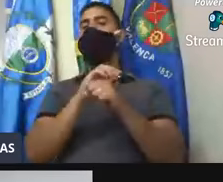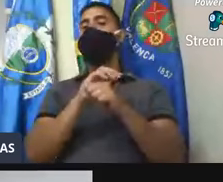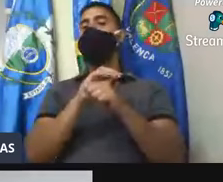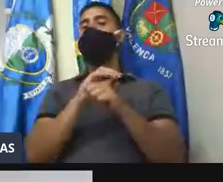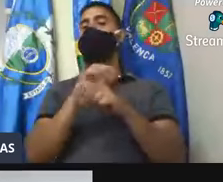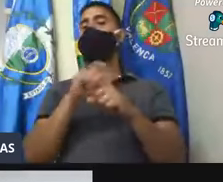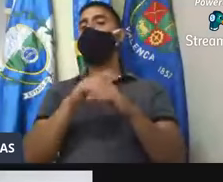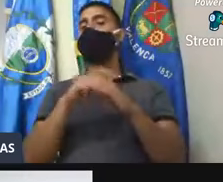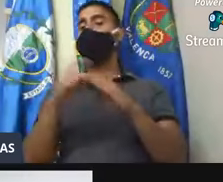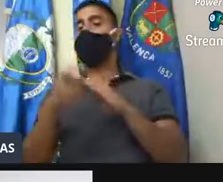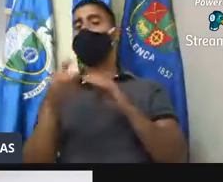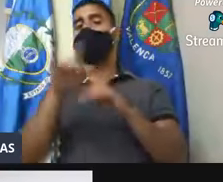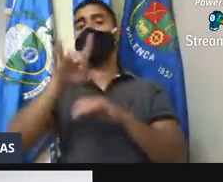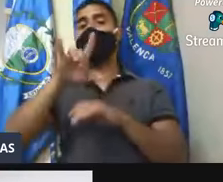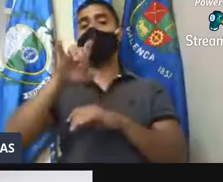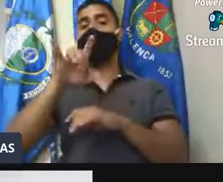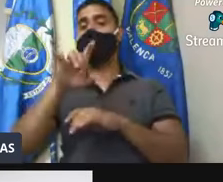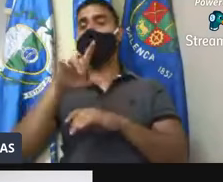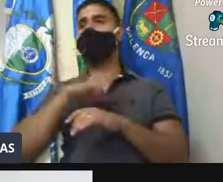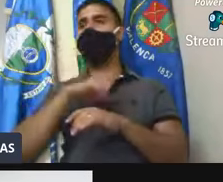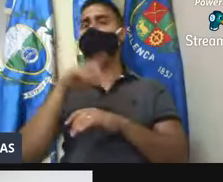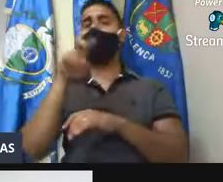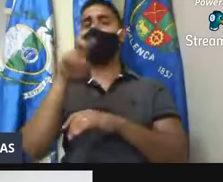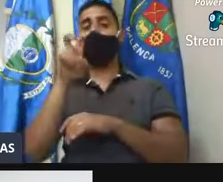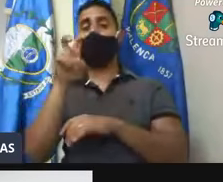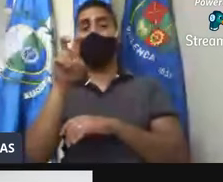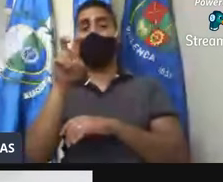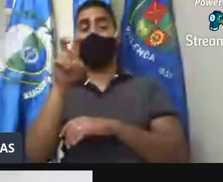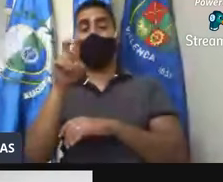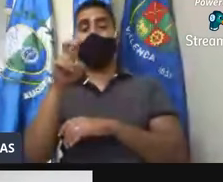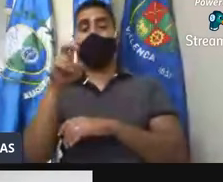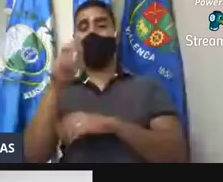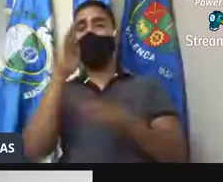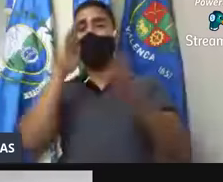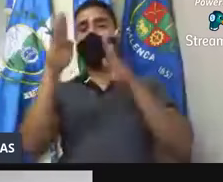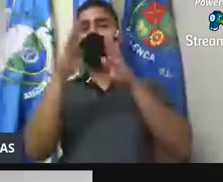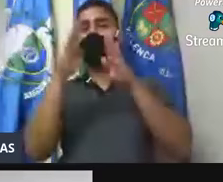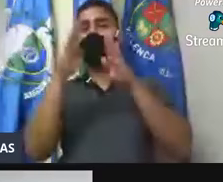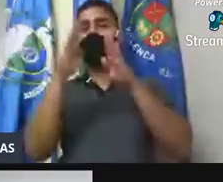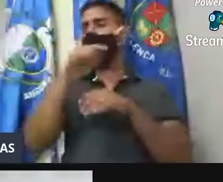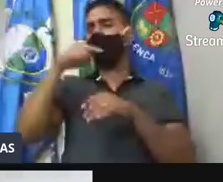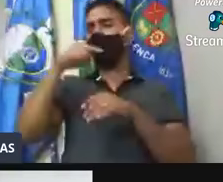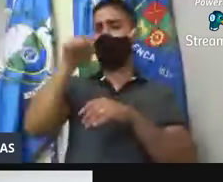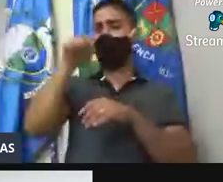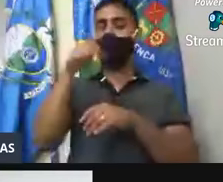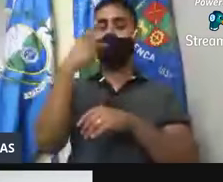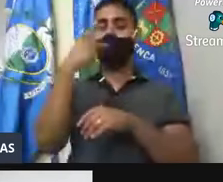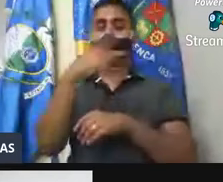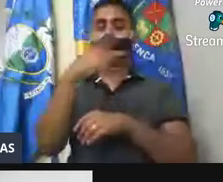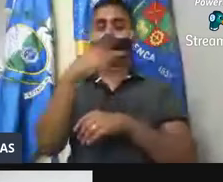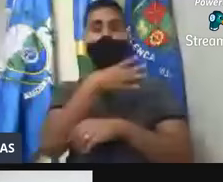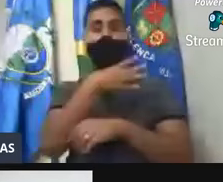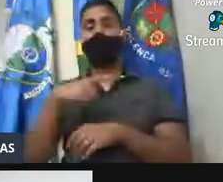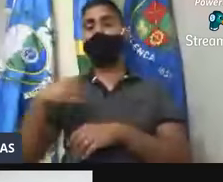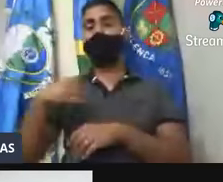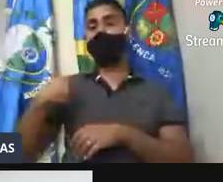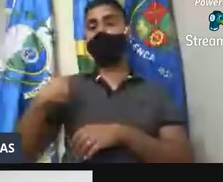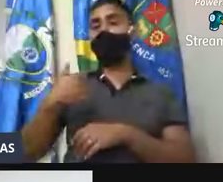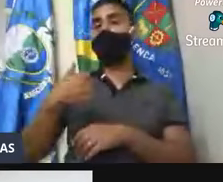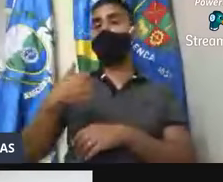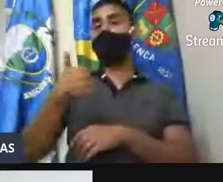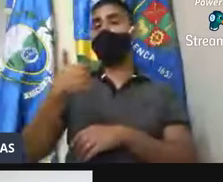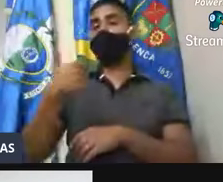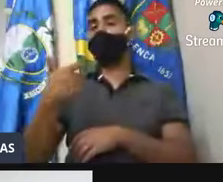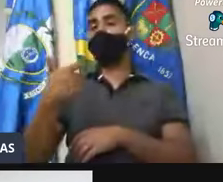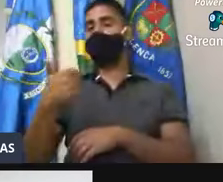e eu acabei de receber cinco perfis. Então, você que está assistindo a gente aqui agora, se a sua filha ou seu filho são menores de 12 anos,